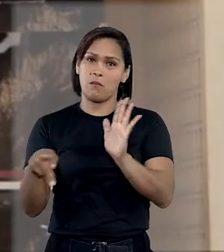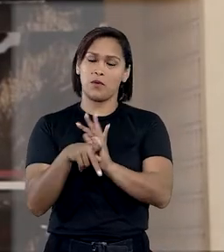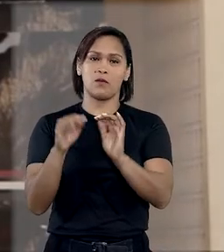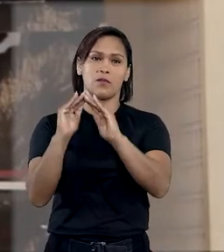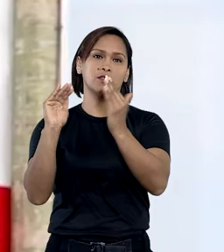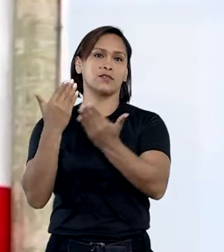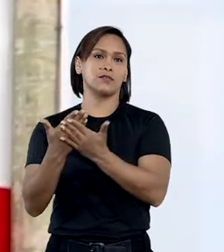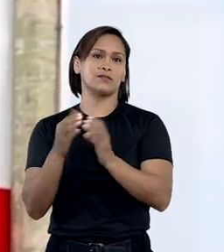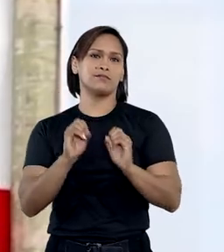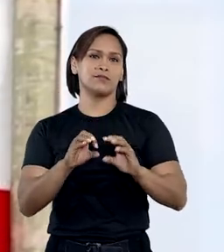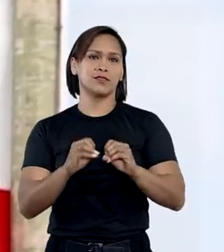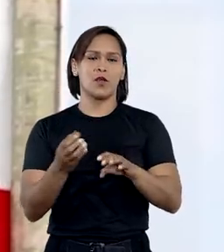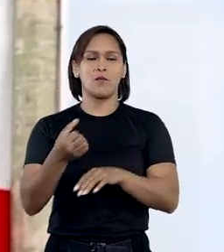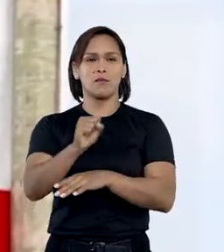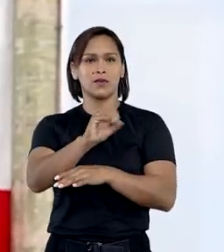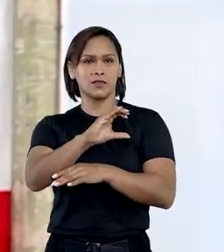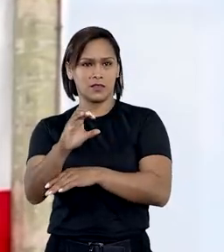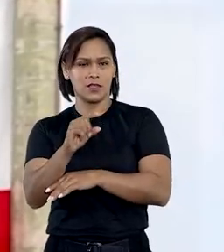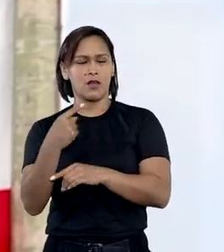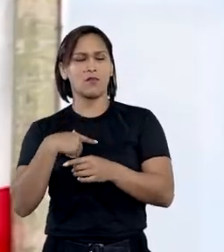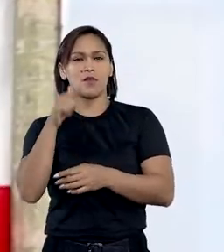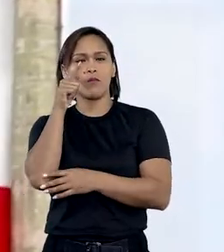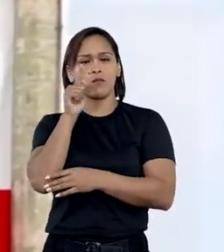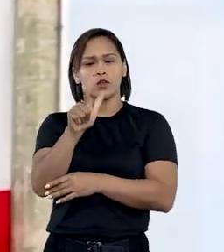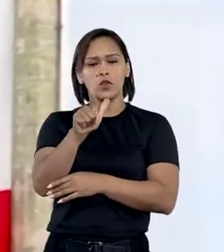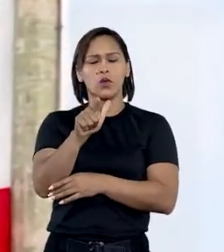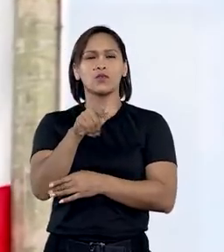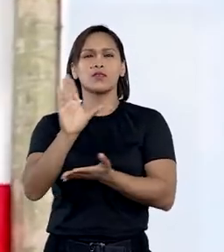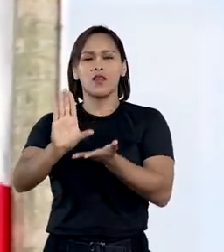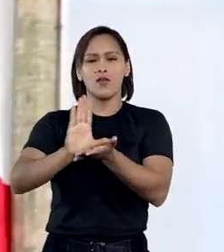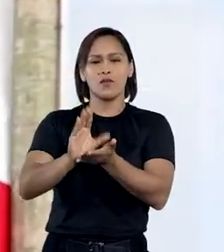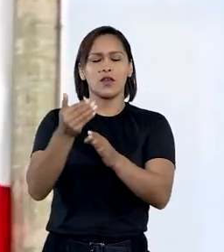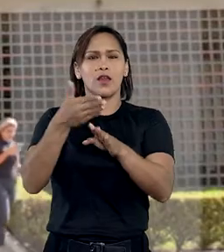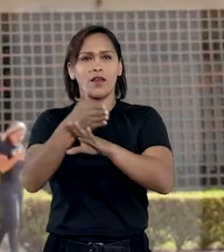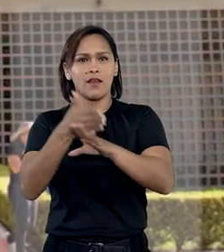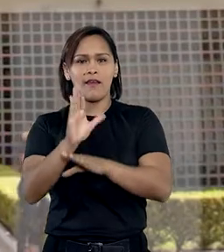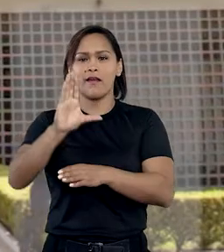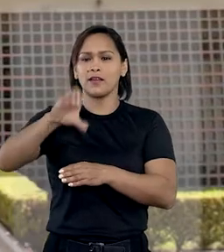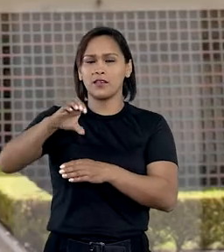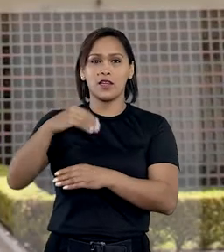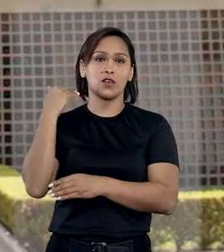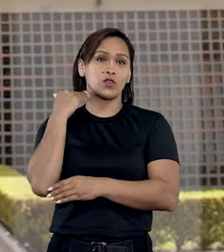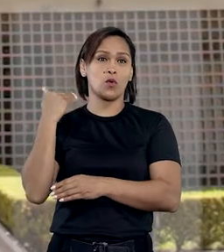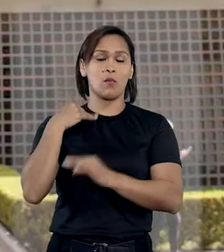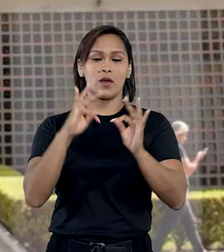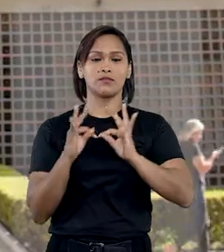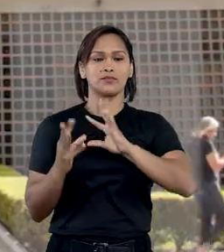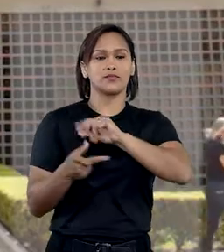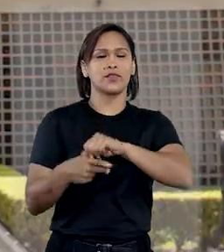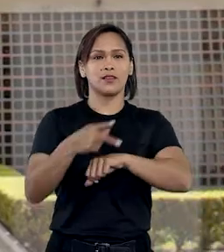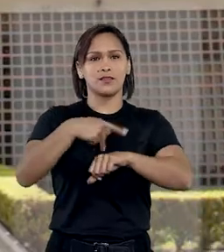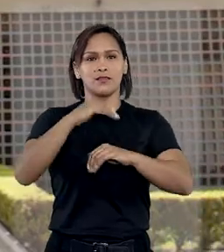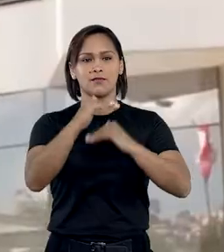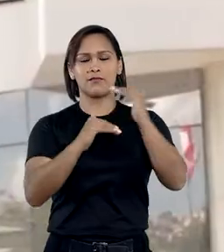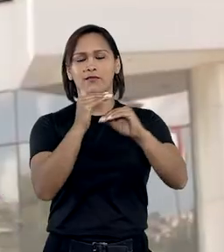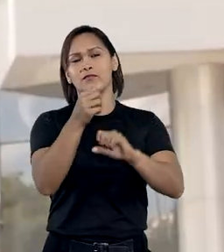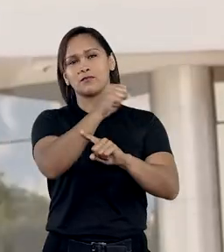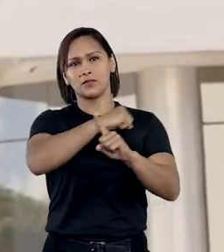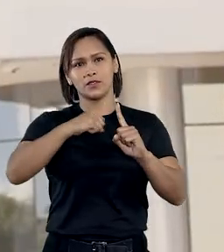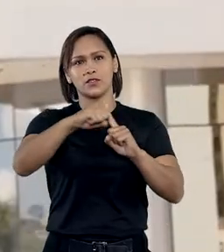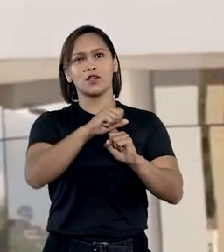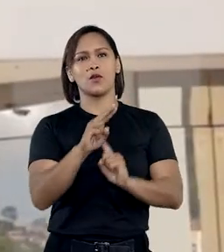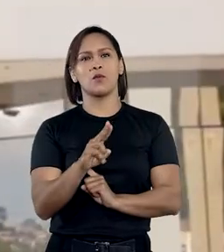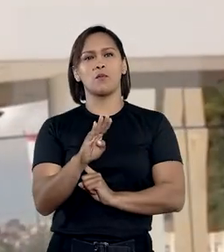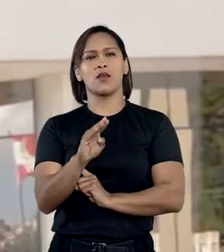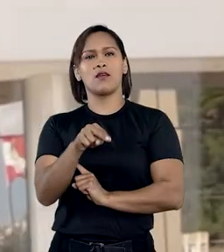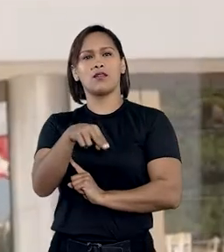com educação para que o Estado de Santa Catarina conseguisse acessar linhas de crédito do Banco Nacional de Desenvolvimento